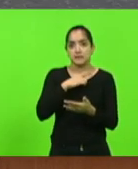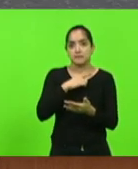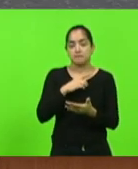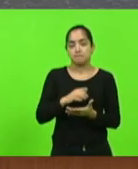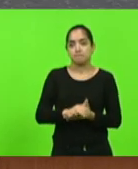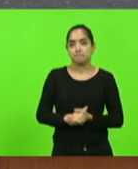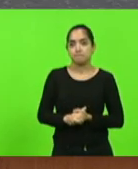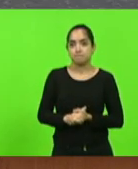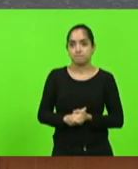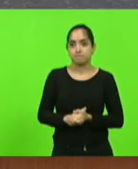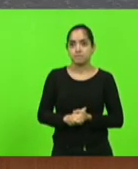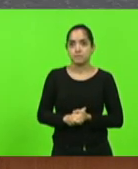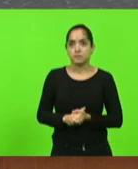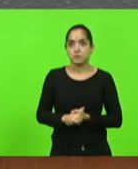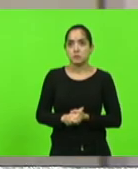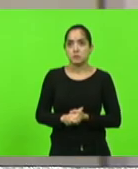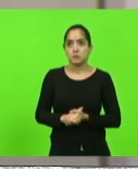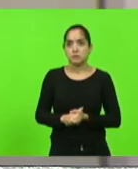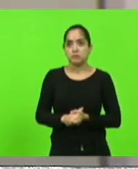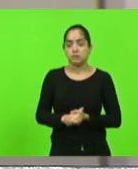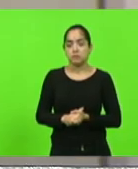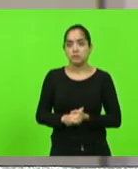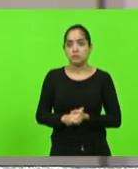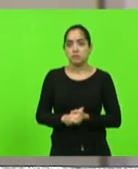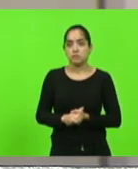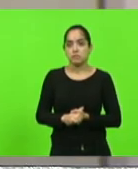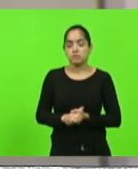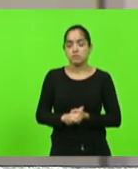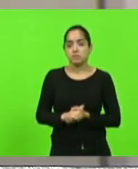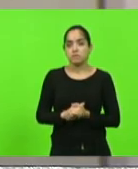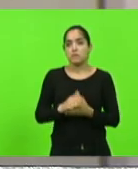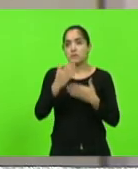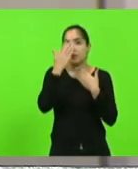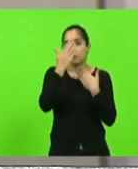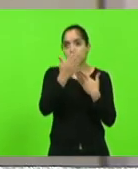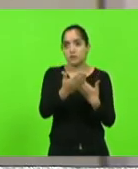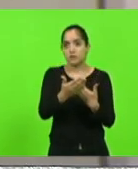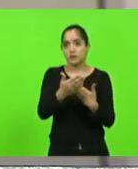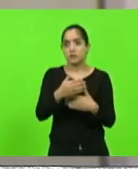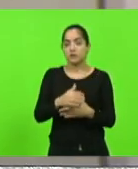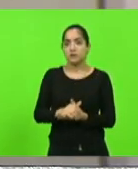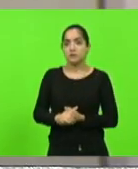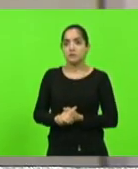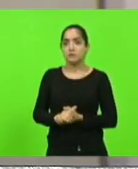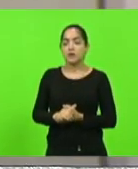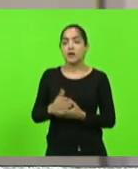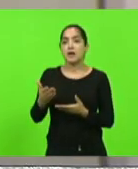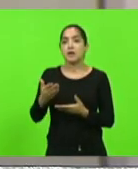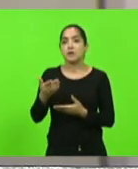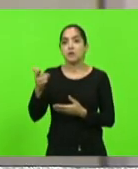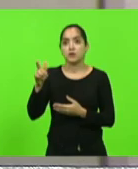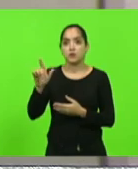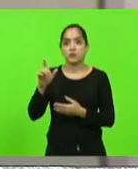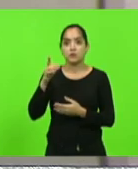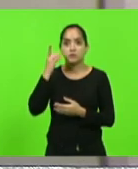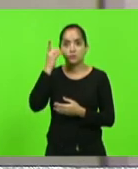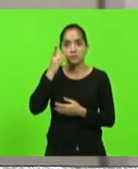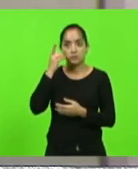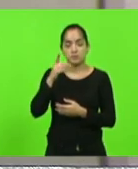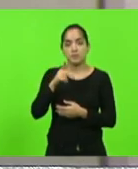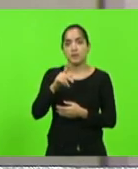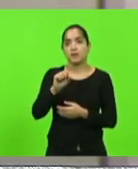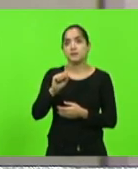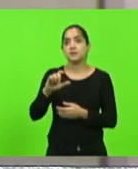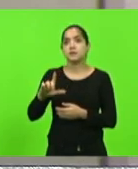muito obrigado presidente obrigado deputado Waldir Cobalquini próximo bloco PSL